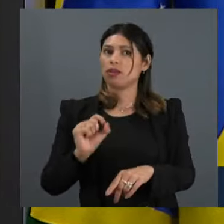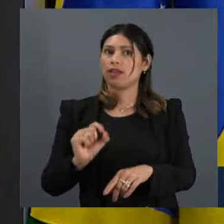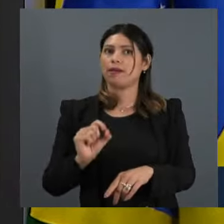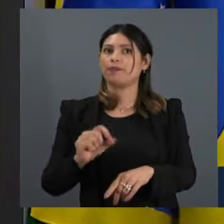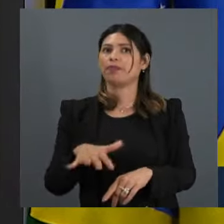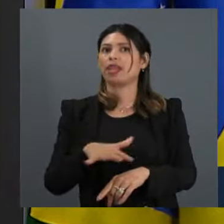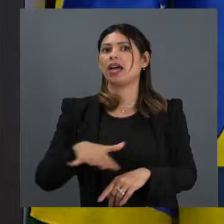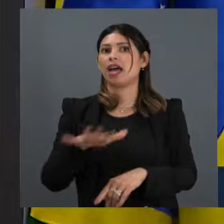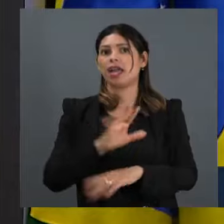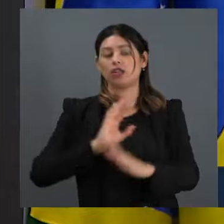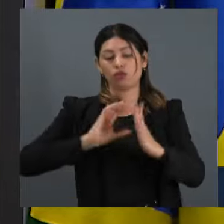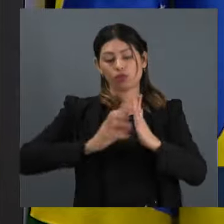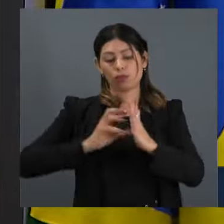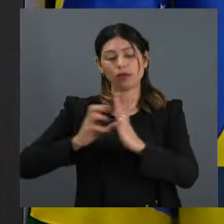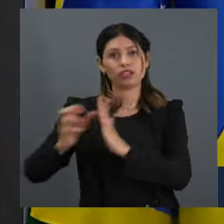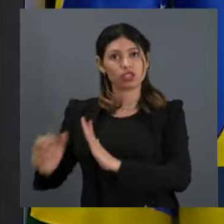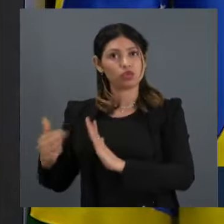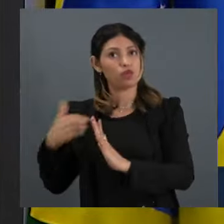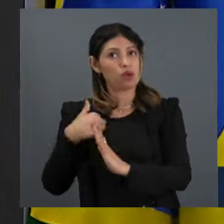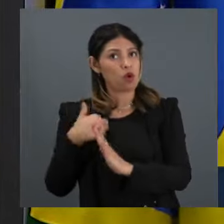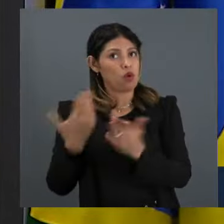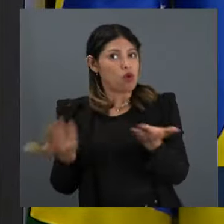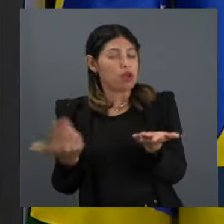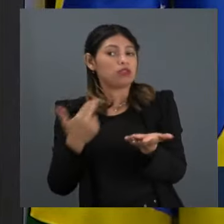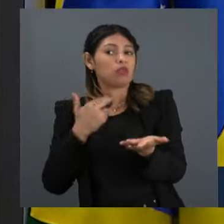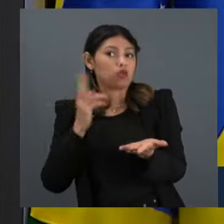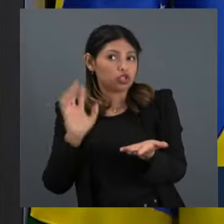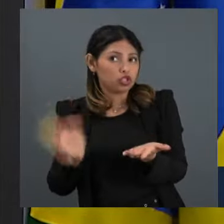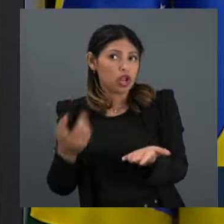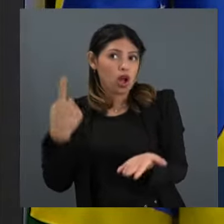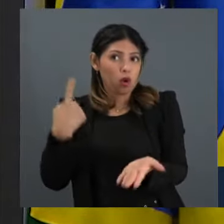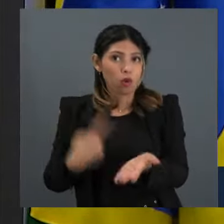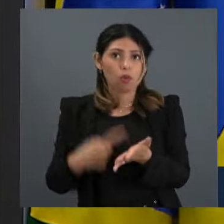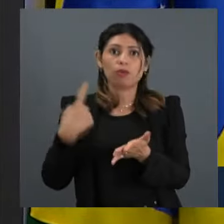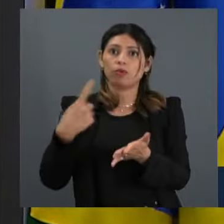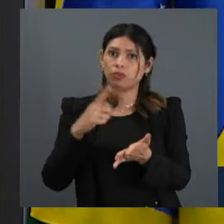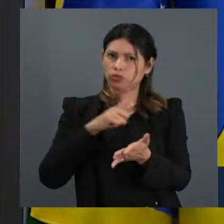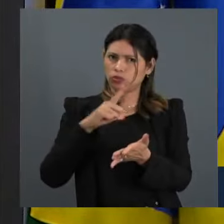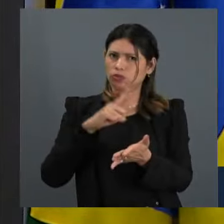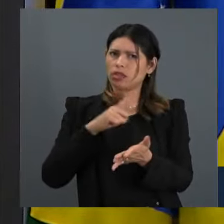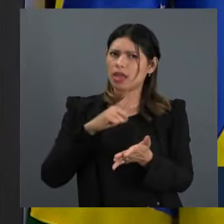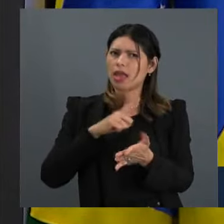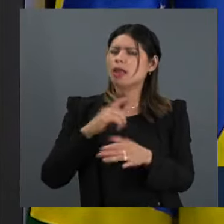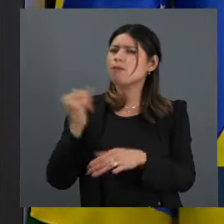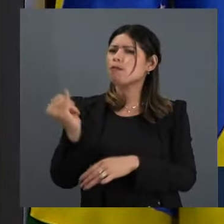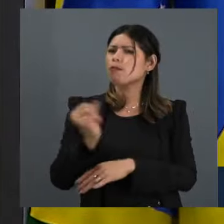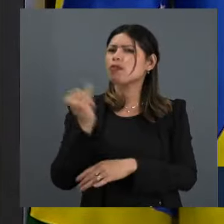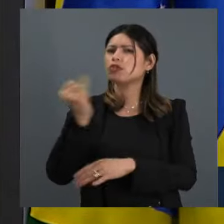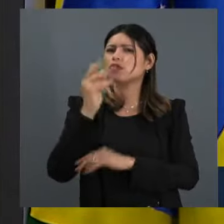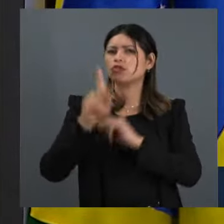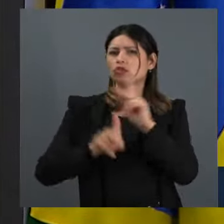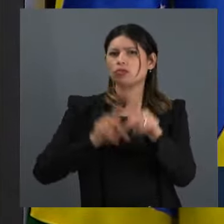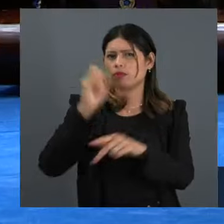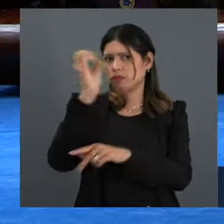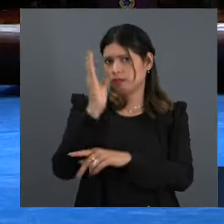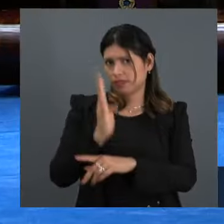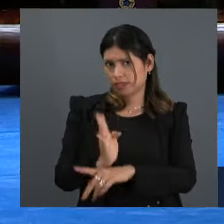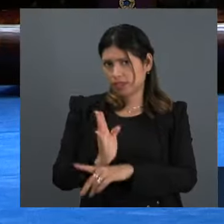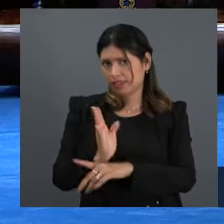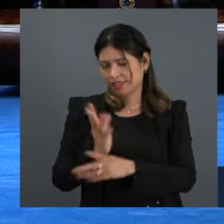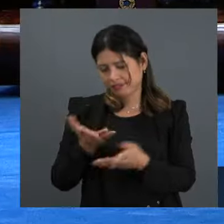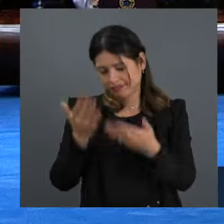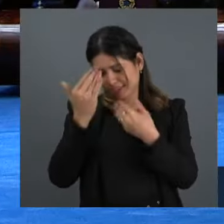que eu só não poderei ir porque já tenho outros compromissos, mas é muito importante que o povo brasileiro continue se manifestando nas ruas. Deus abençoe. Muito obrigado.